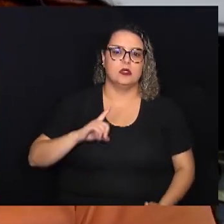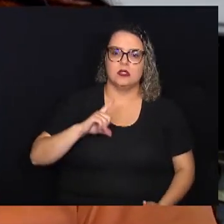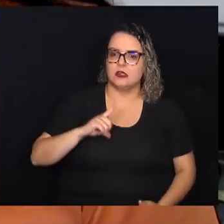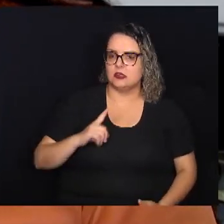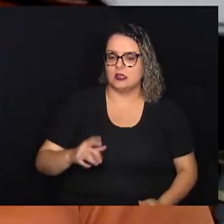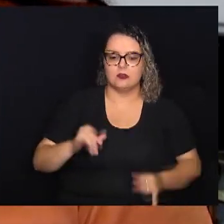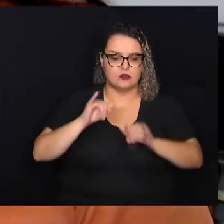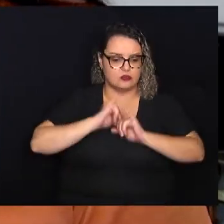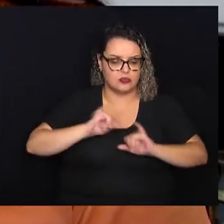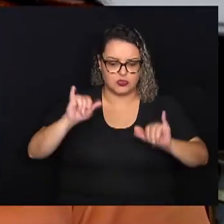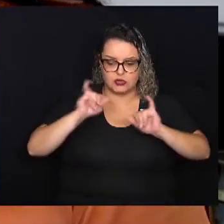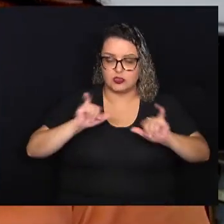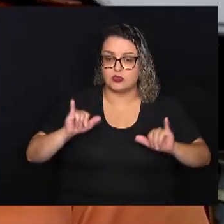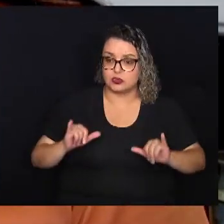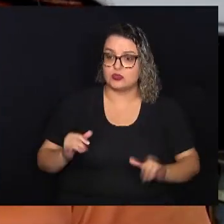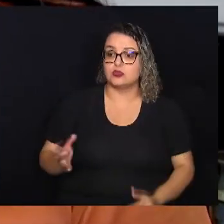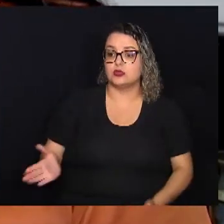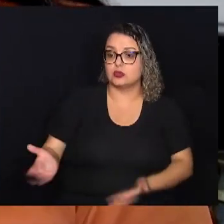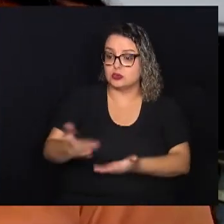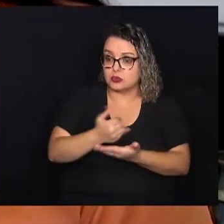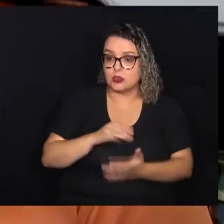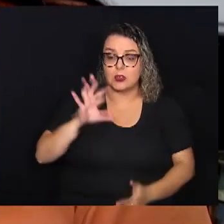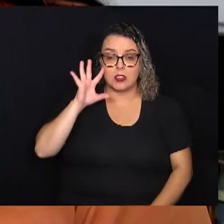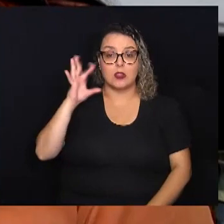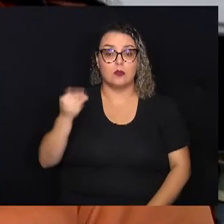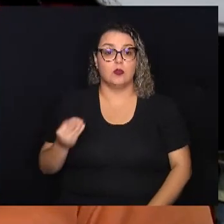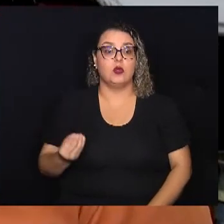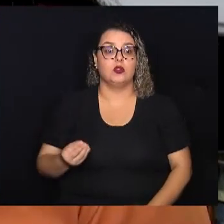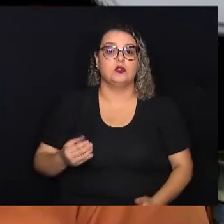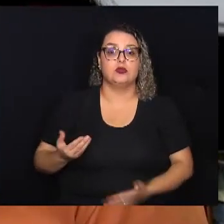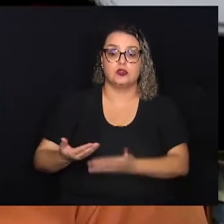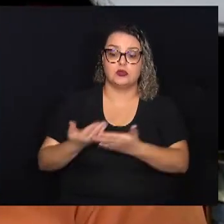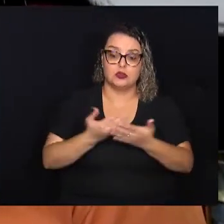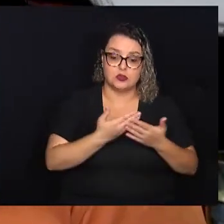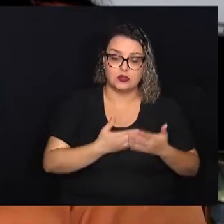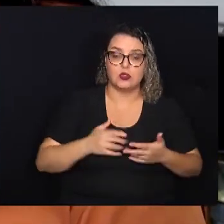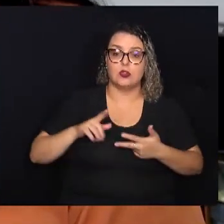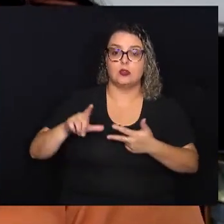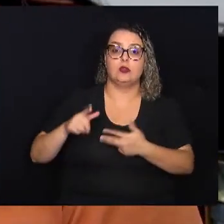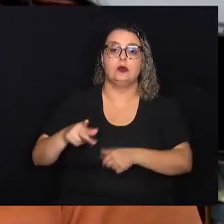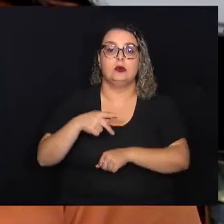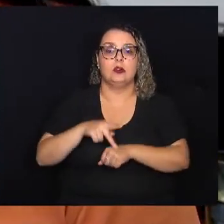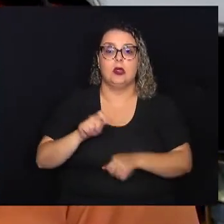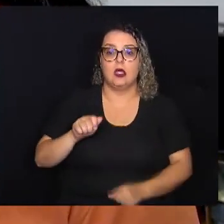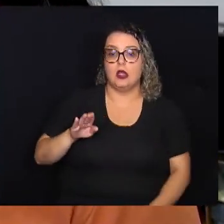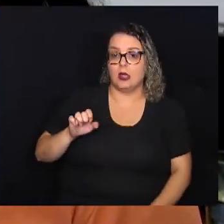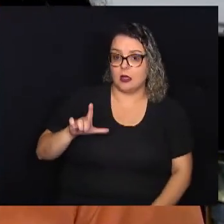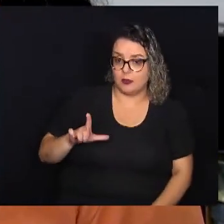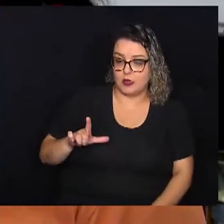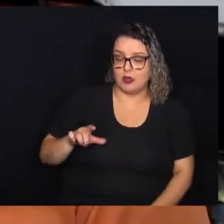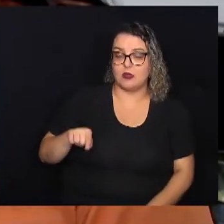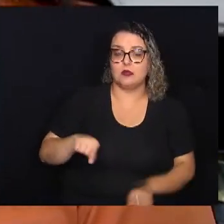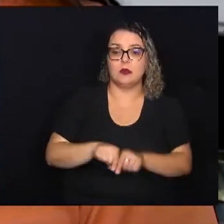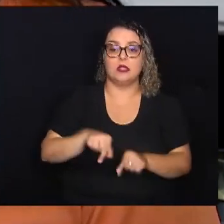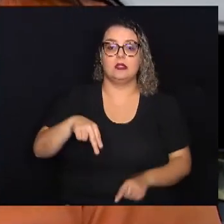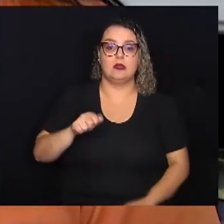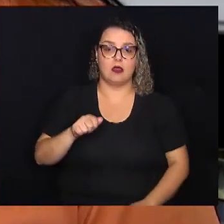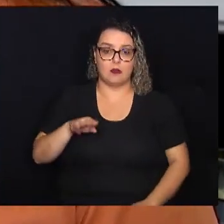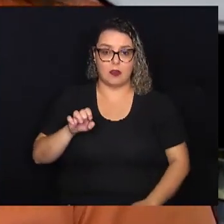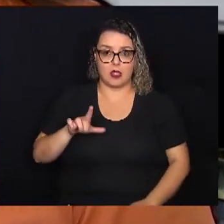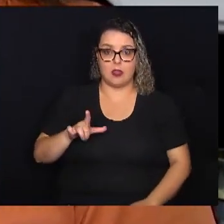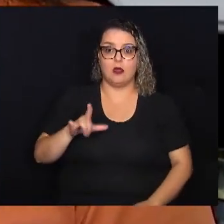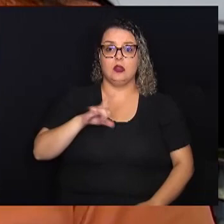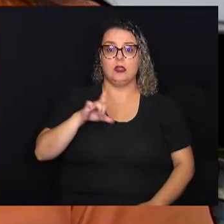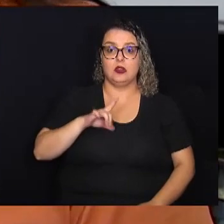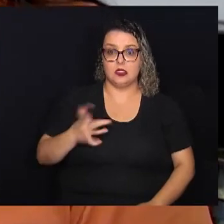fomentando a importância de escolas do Legislativo pelo país, né? Então, na Abel e na Apel, nós temos associações tanto